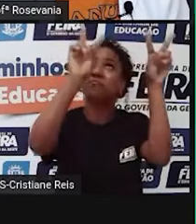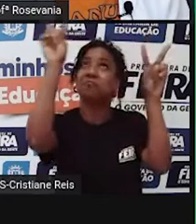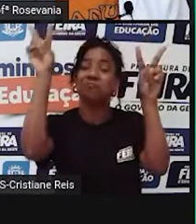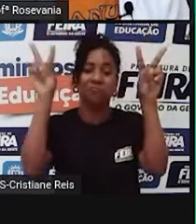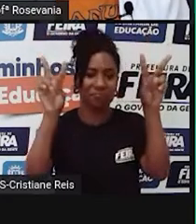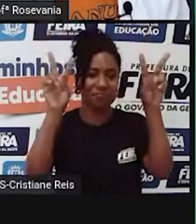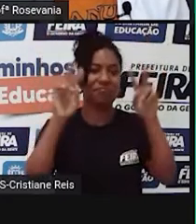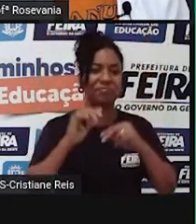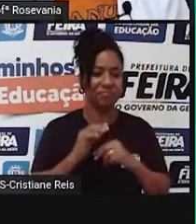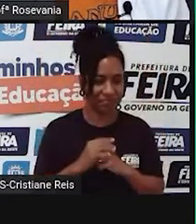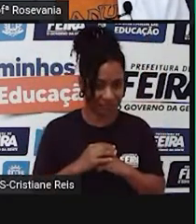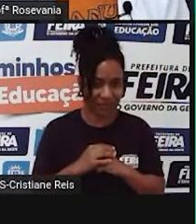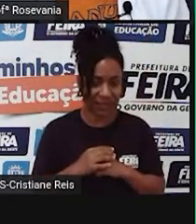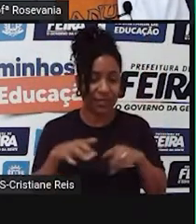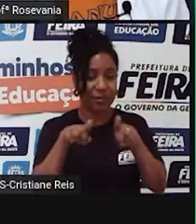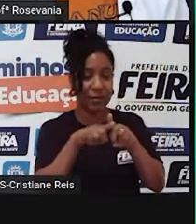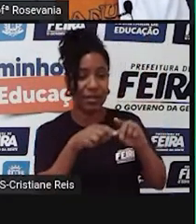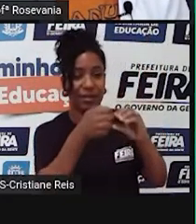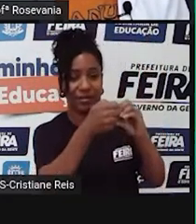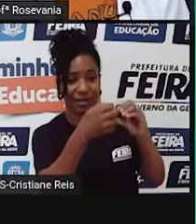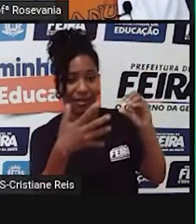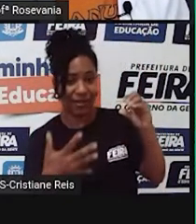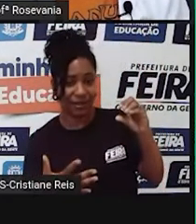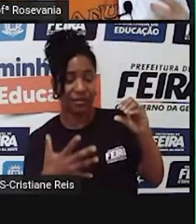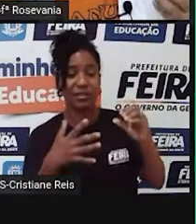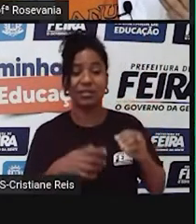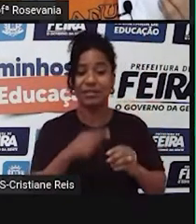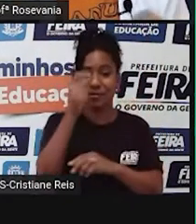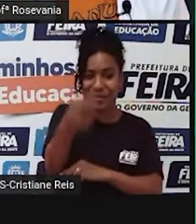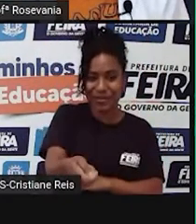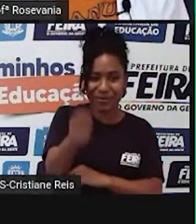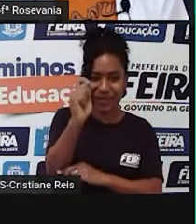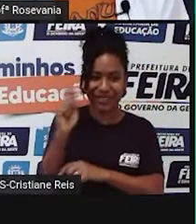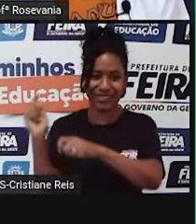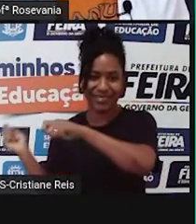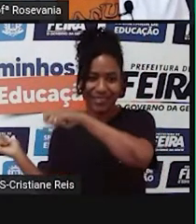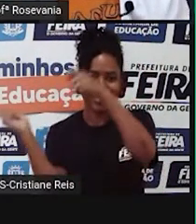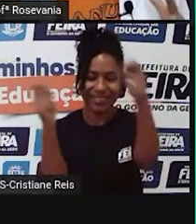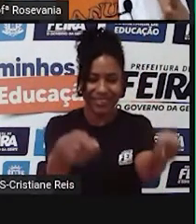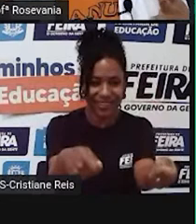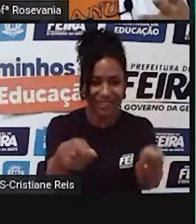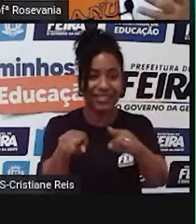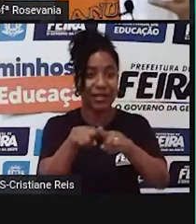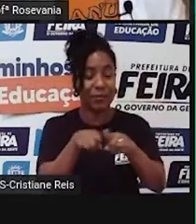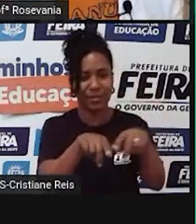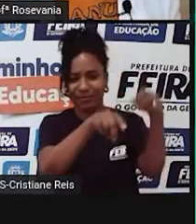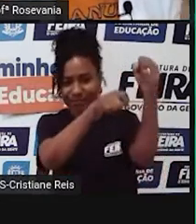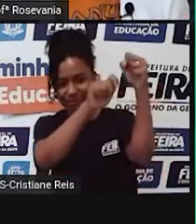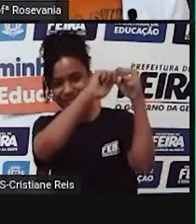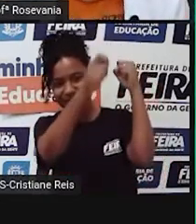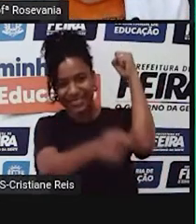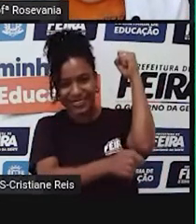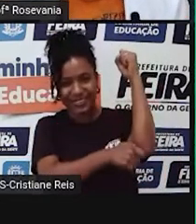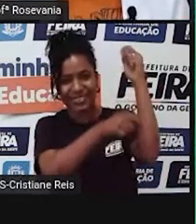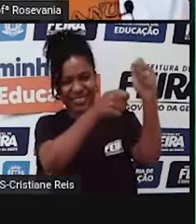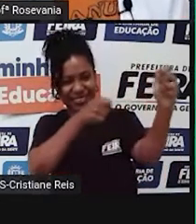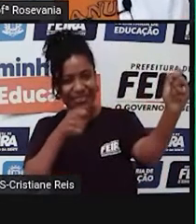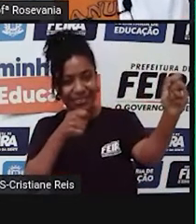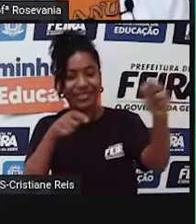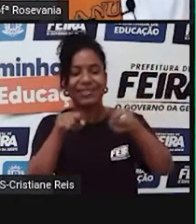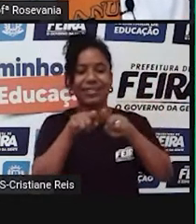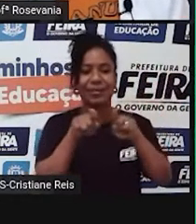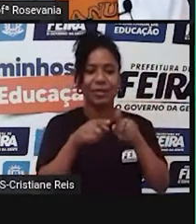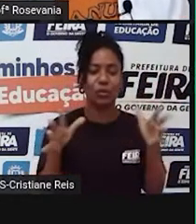característica deles, né, de caça, de pesca, os seus instrumentos próprios, os seus enfeites